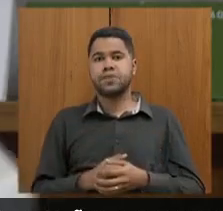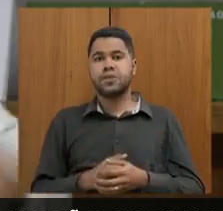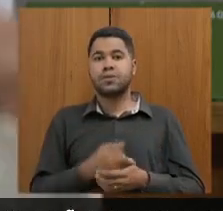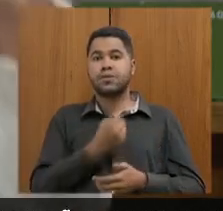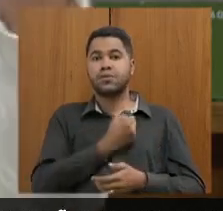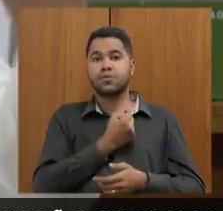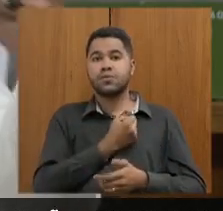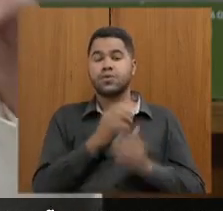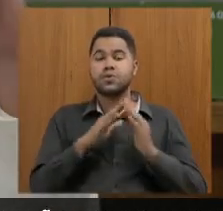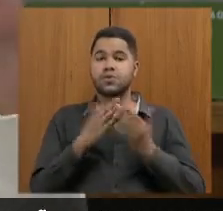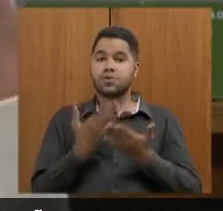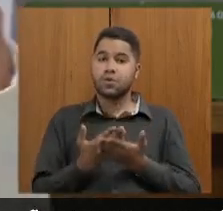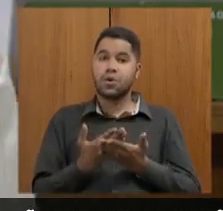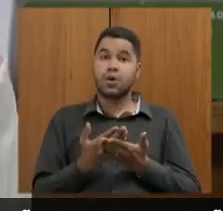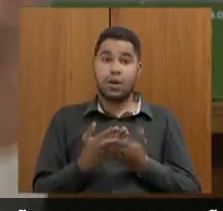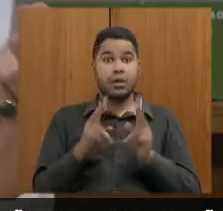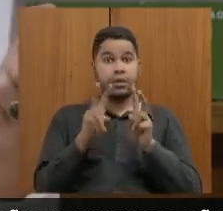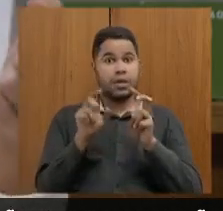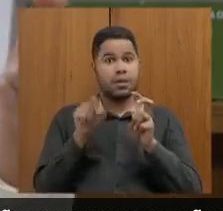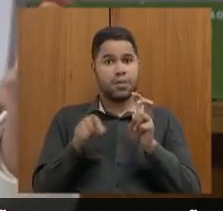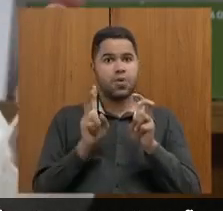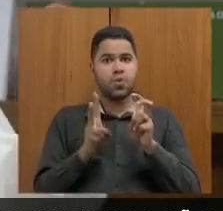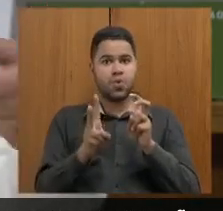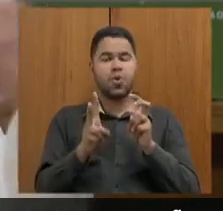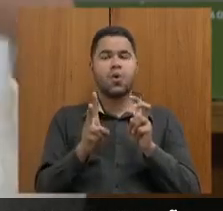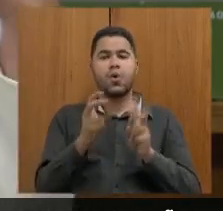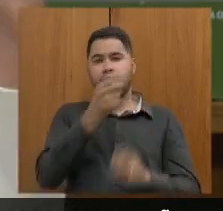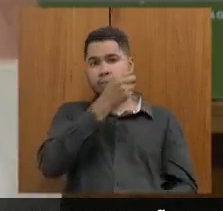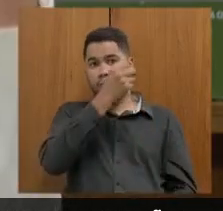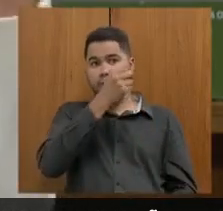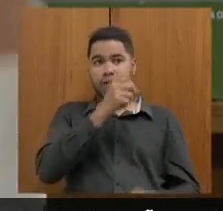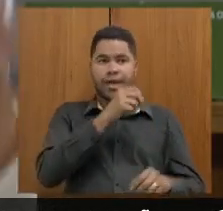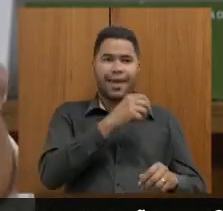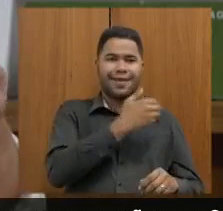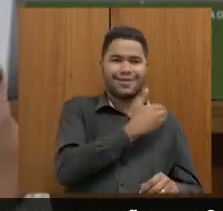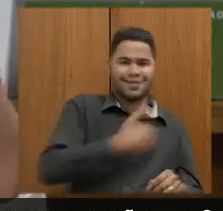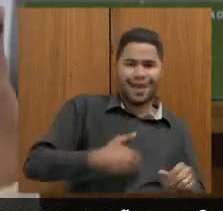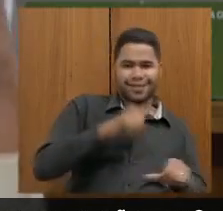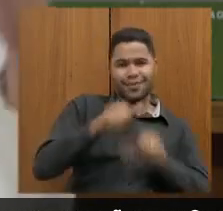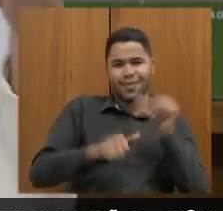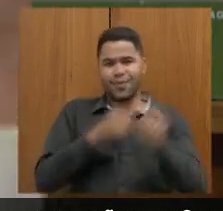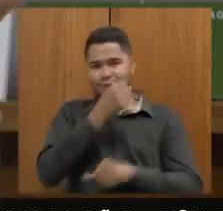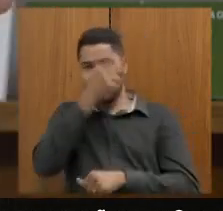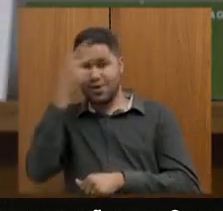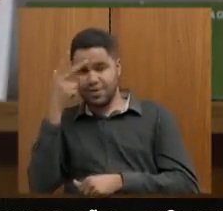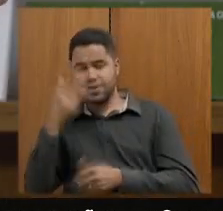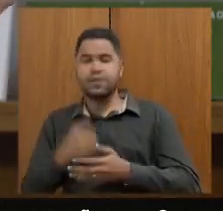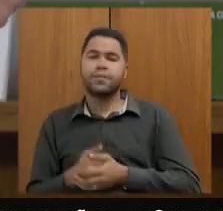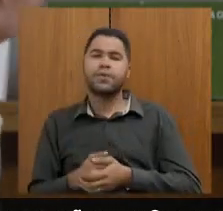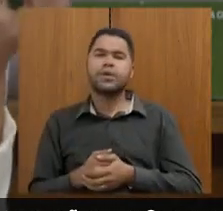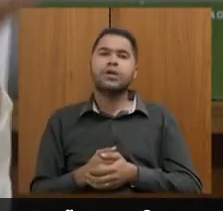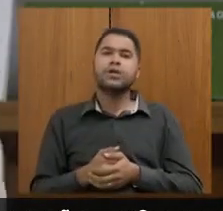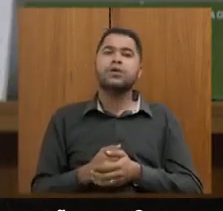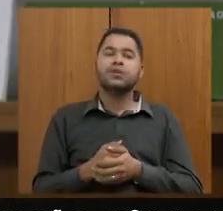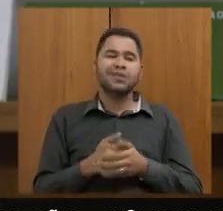número de escolas para além desse tema da municipalização o tema relacionado às escolas que estavam muito perto uma da outra e que era